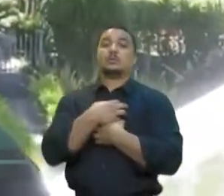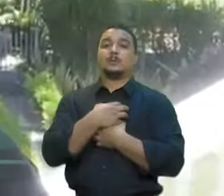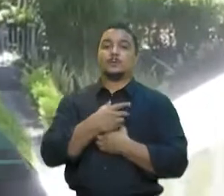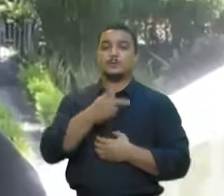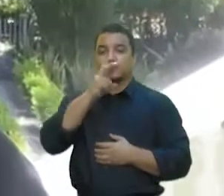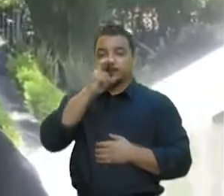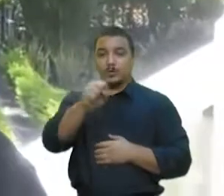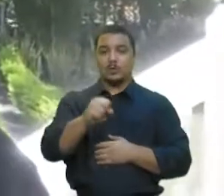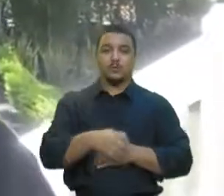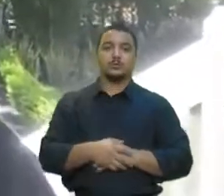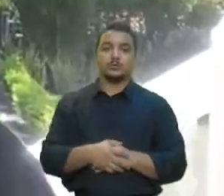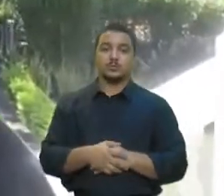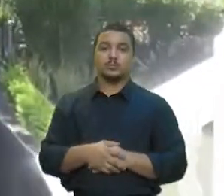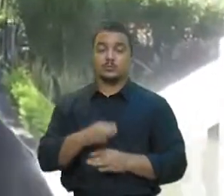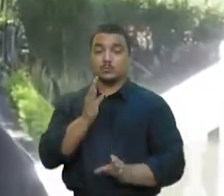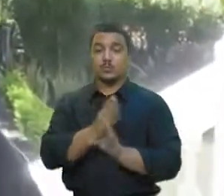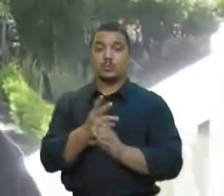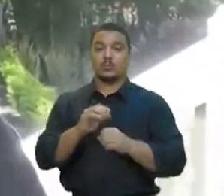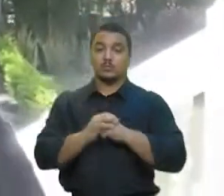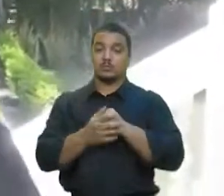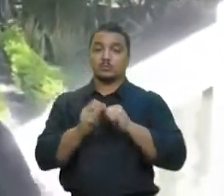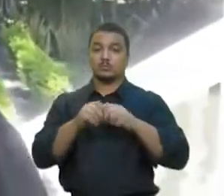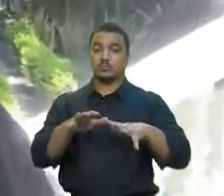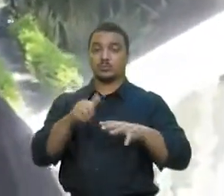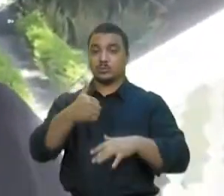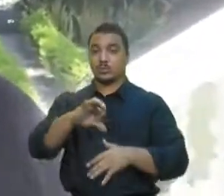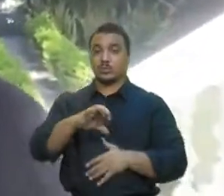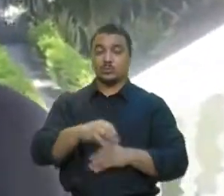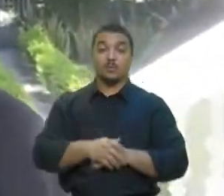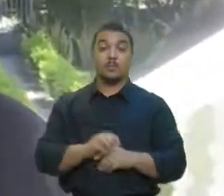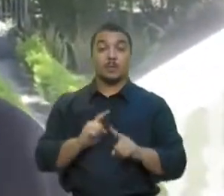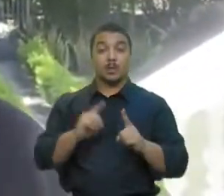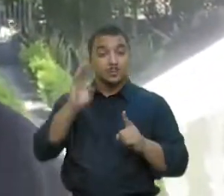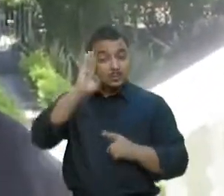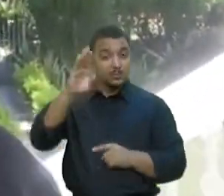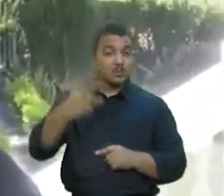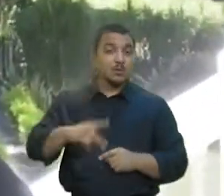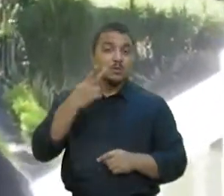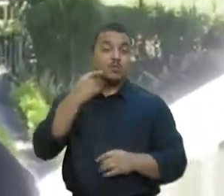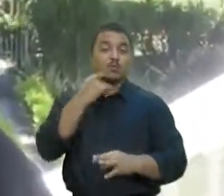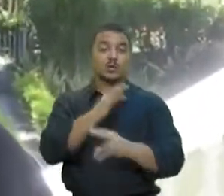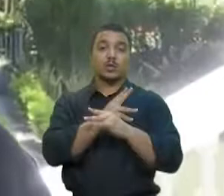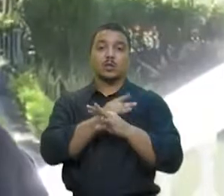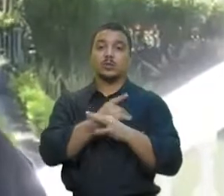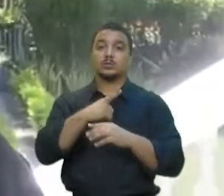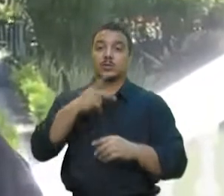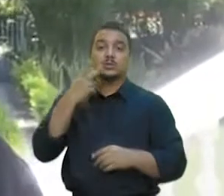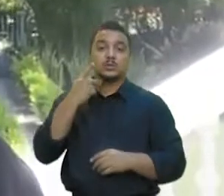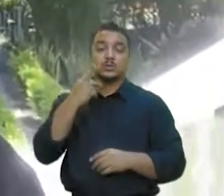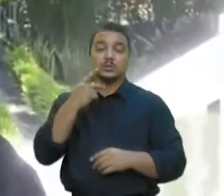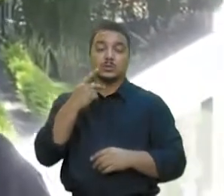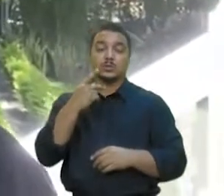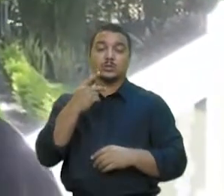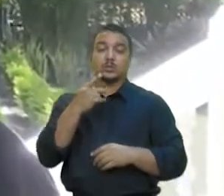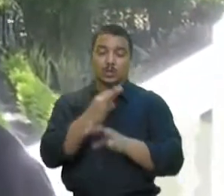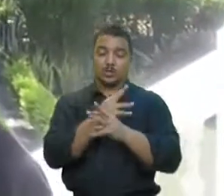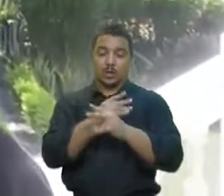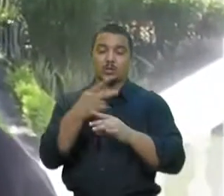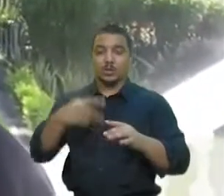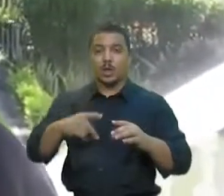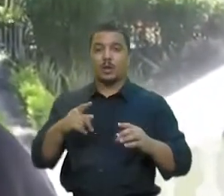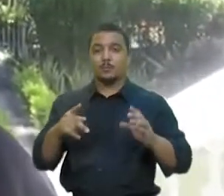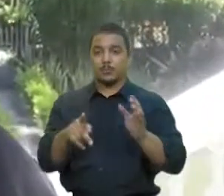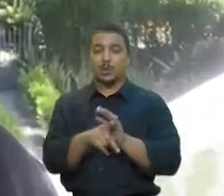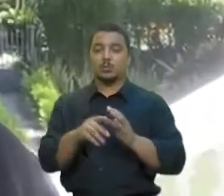por conta da pandemia do Covid-19. Principalmente aqui em Fortaleza, que é uma cidade turística, onde nós vivemos muito de shows,